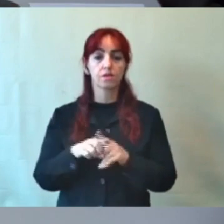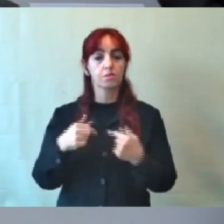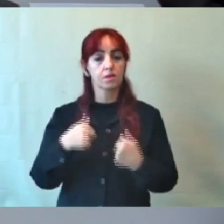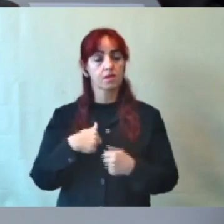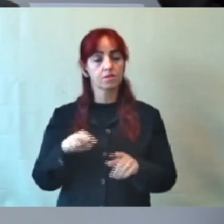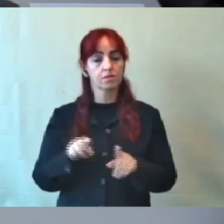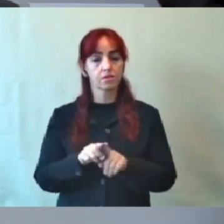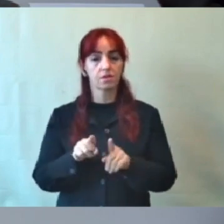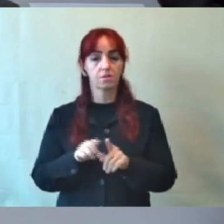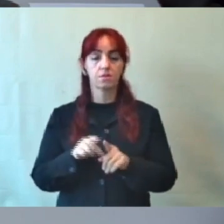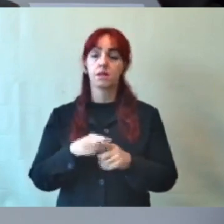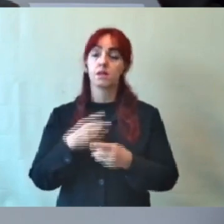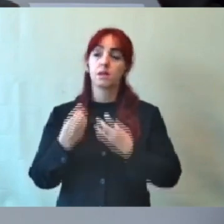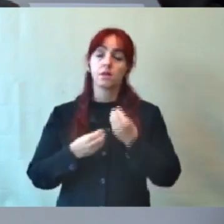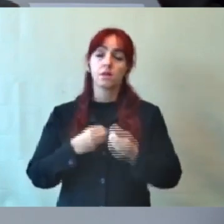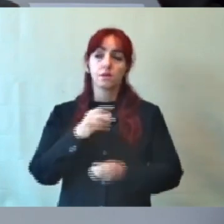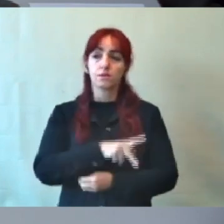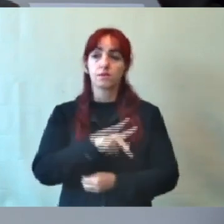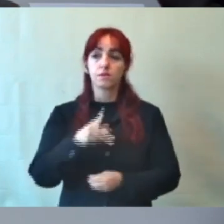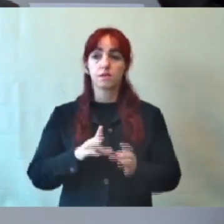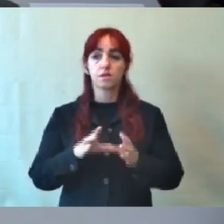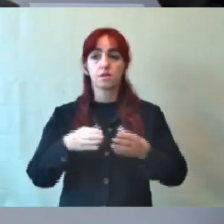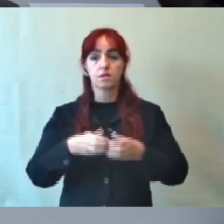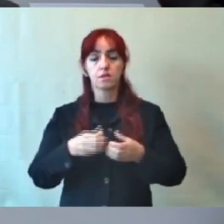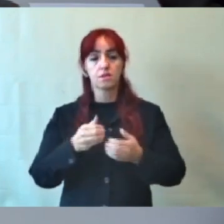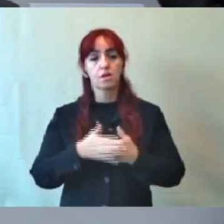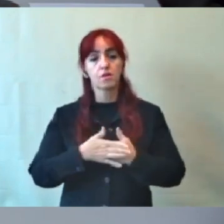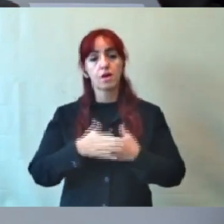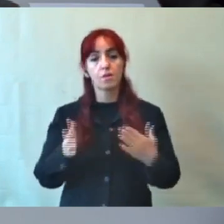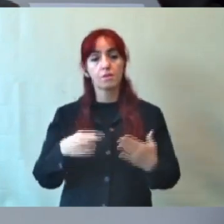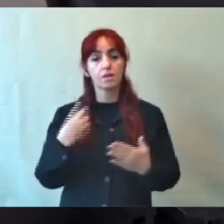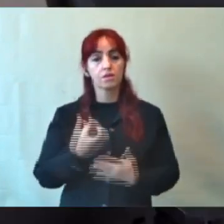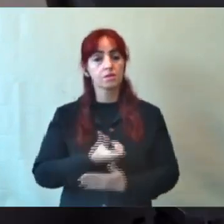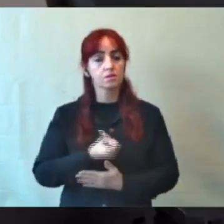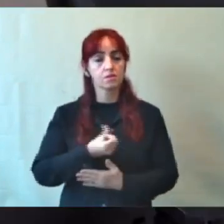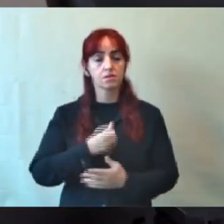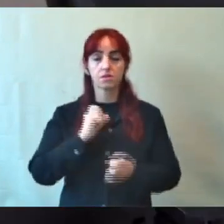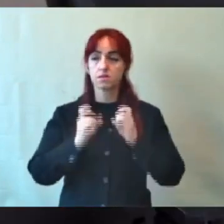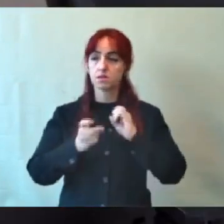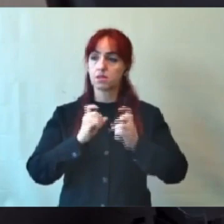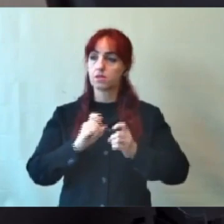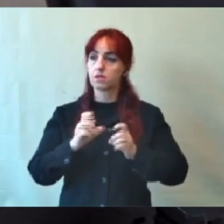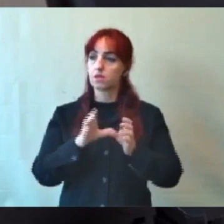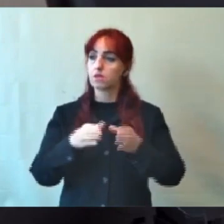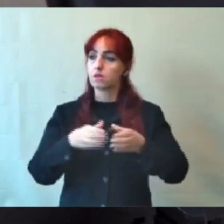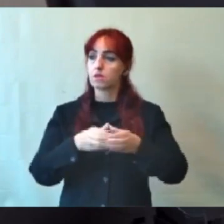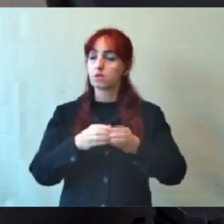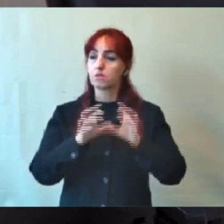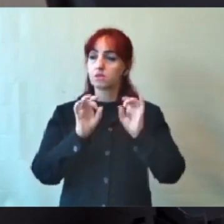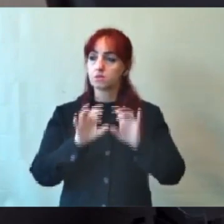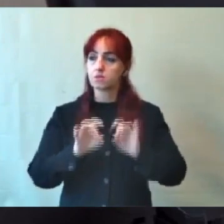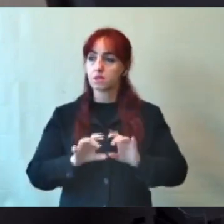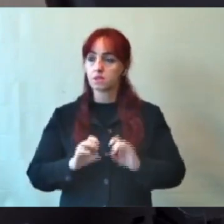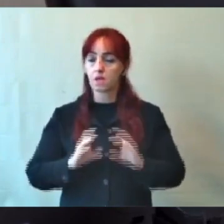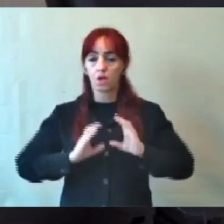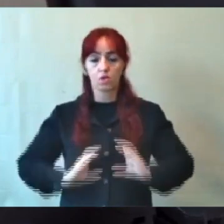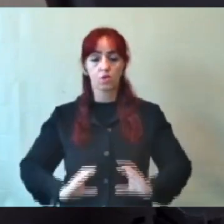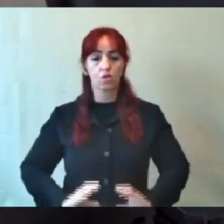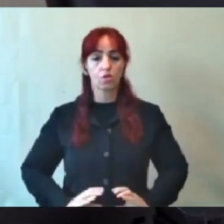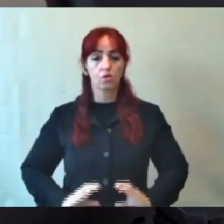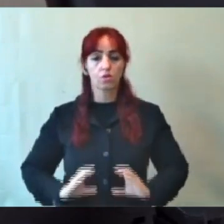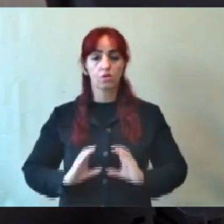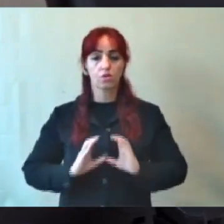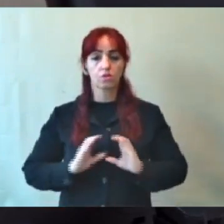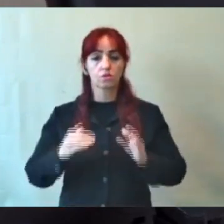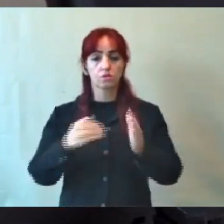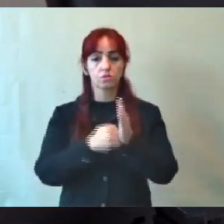como presidente da comissão, declarar aberta a nossa sexta reunião da Comissão Especial de Estudo do Código de Posturas. Comunico a